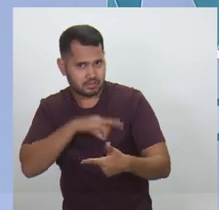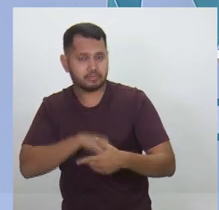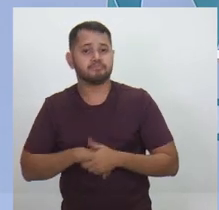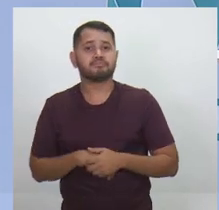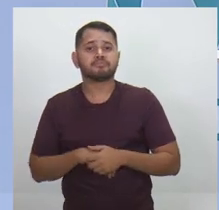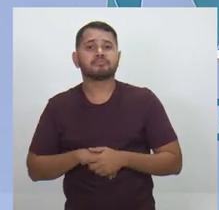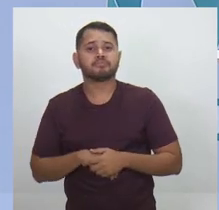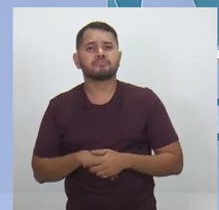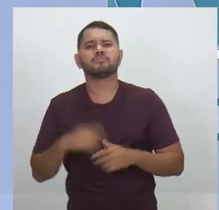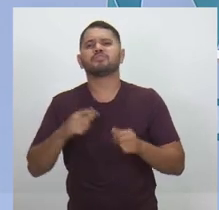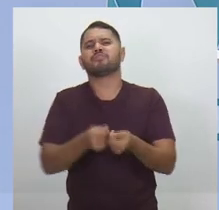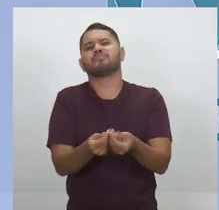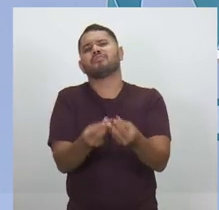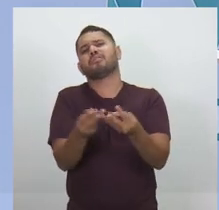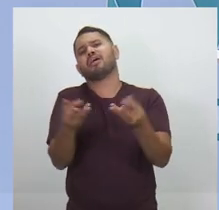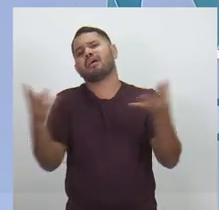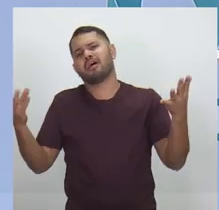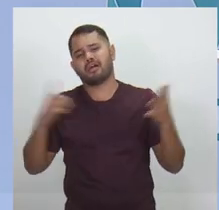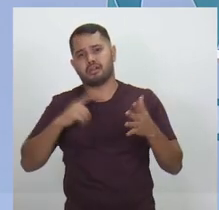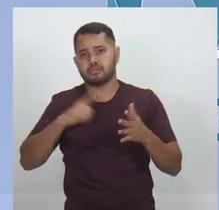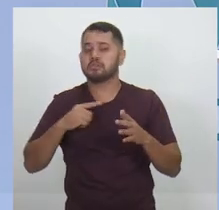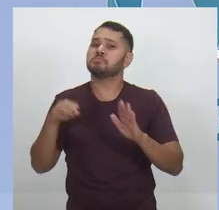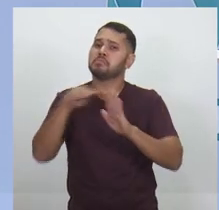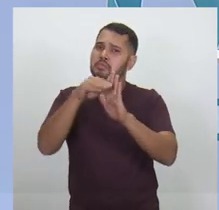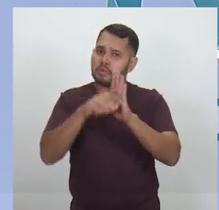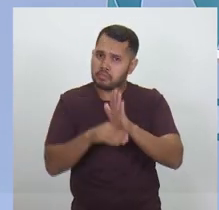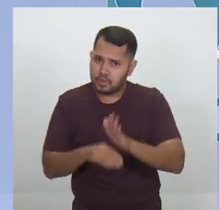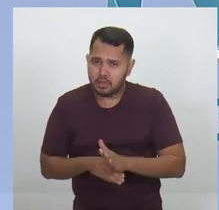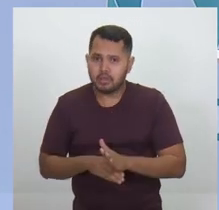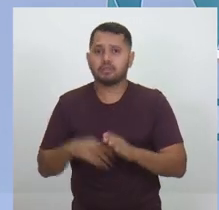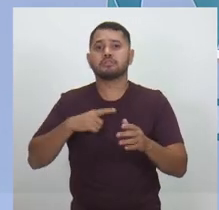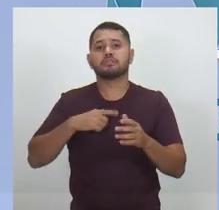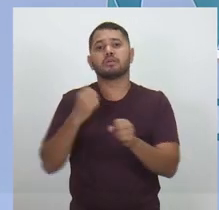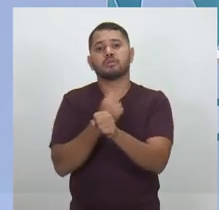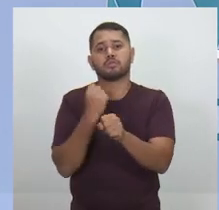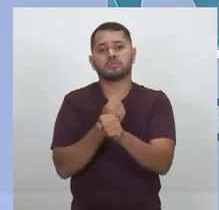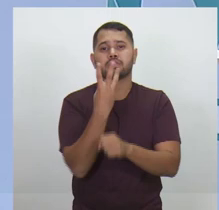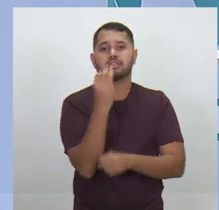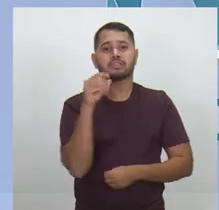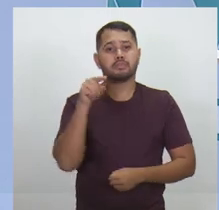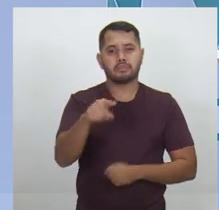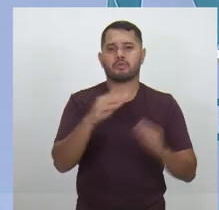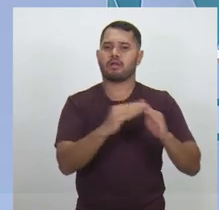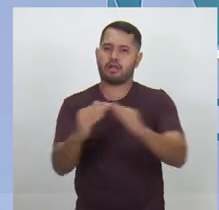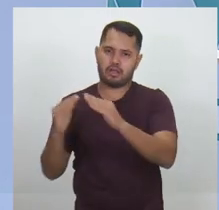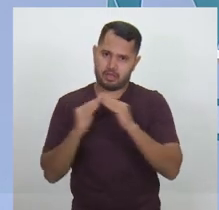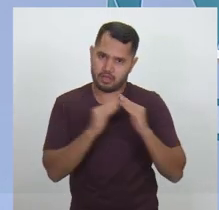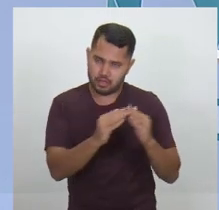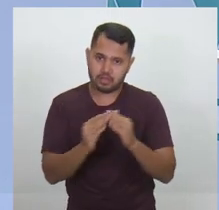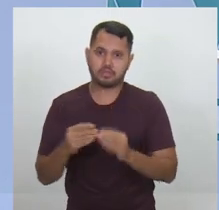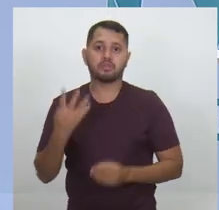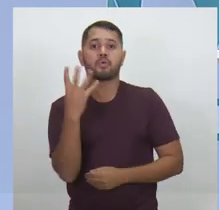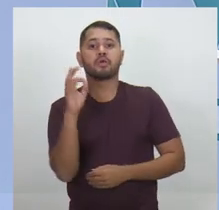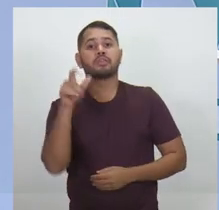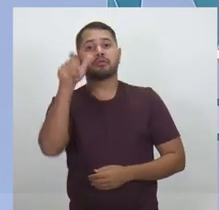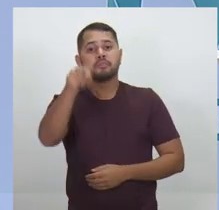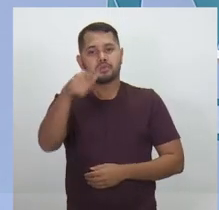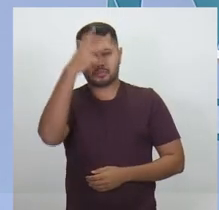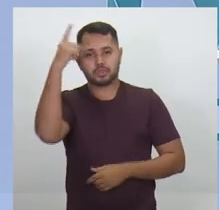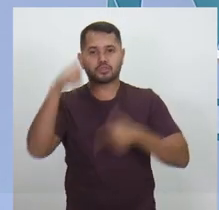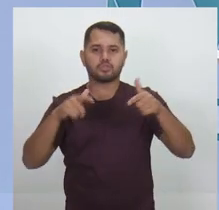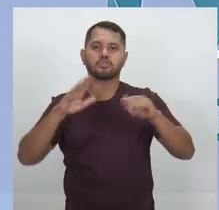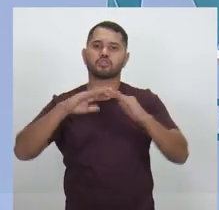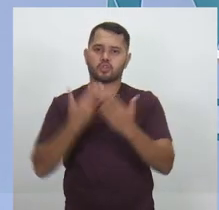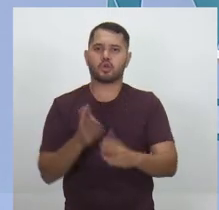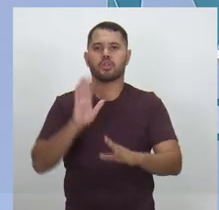Nós fizemos muito, mas vamos fazer mais. Vamos construir 30 mil casas. Vamos colocar 40 mil jovens na escola de tempo